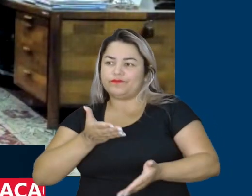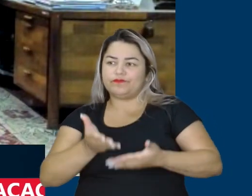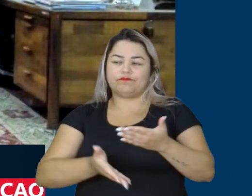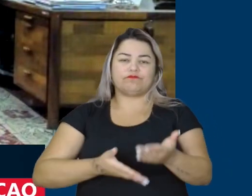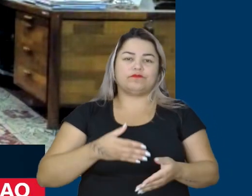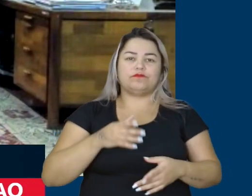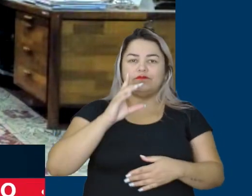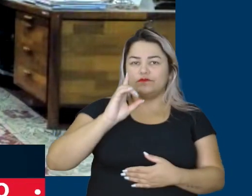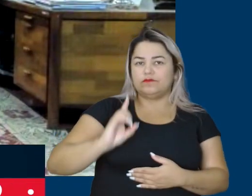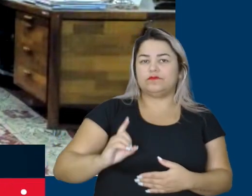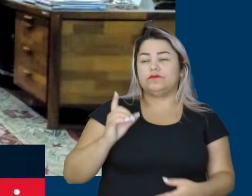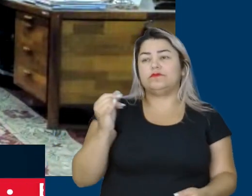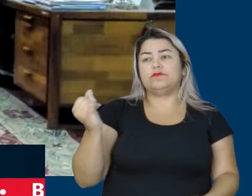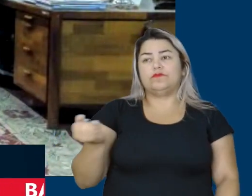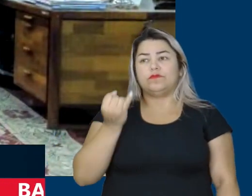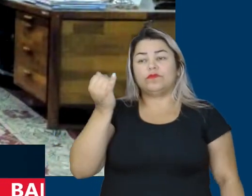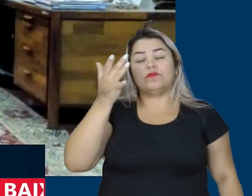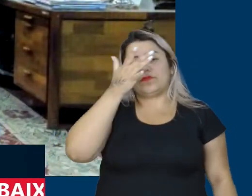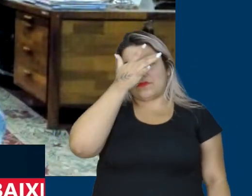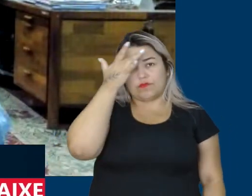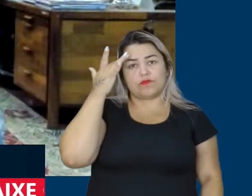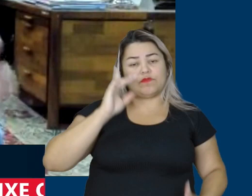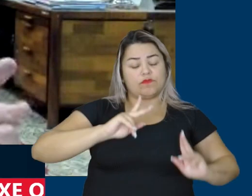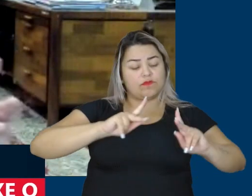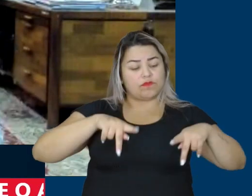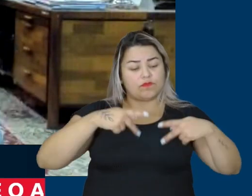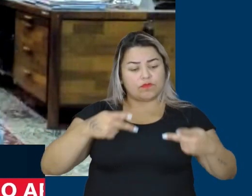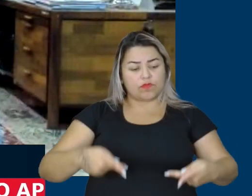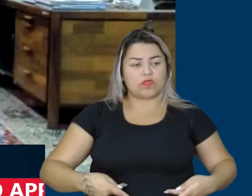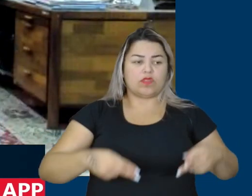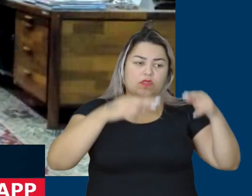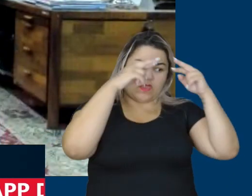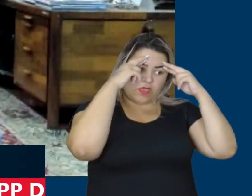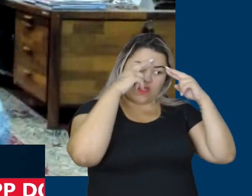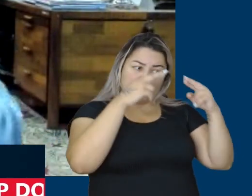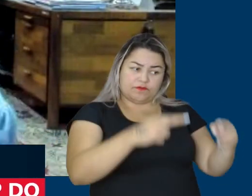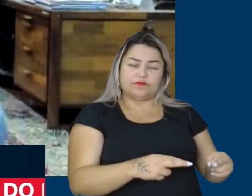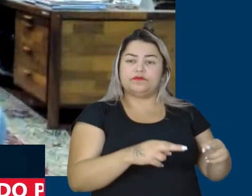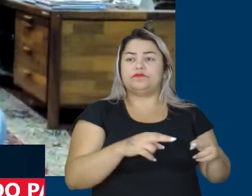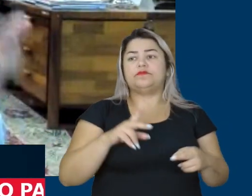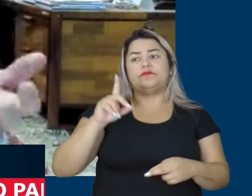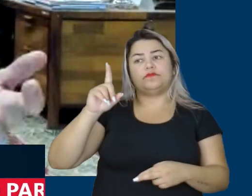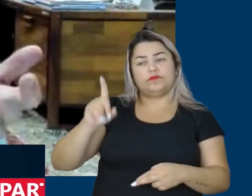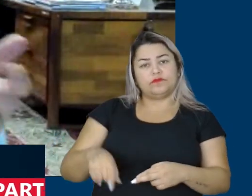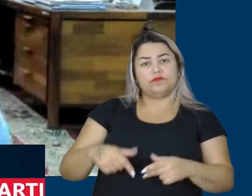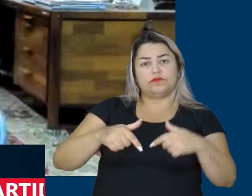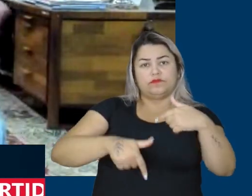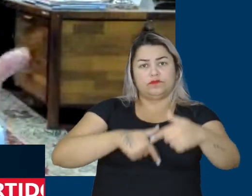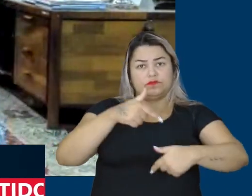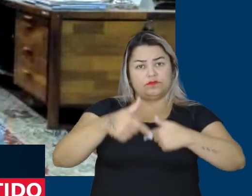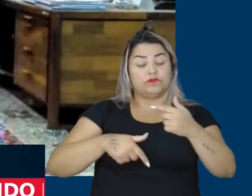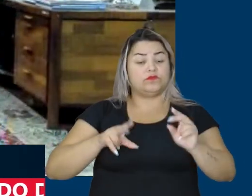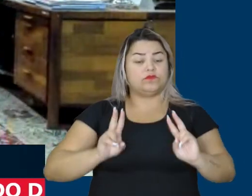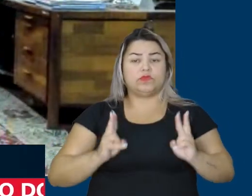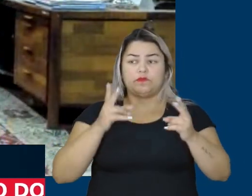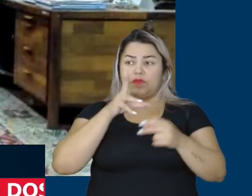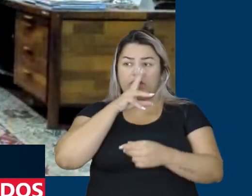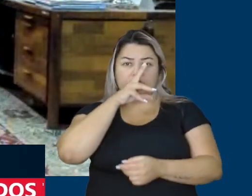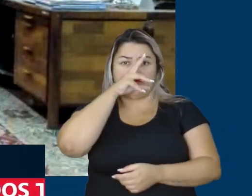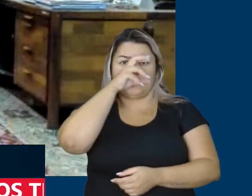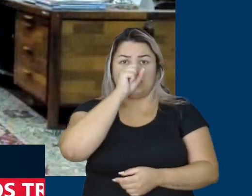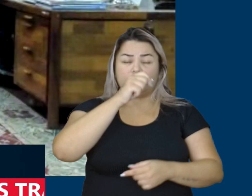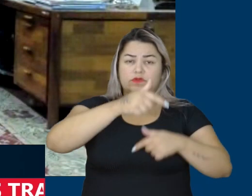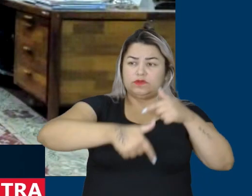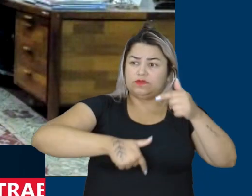dos direitos fundamentais, dos direitos humanos das pessoas, o respeito à lógica do trabalho, a valorização do trabalho, da força do trabalho,